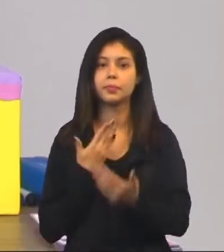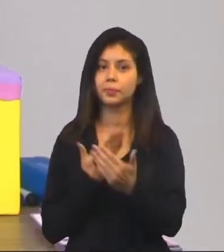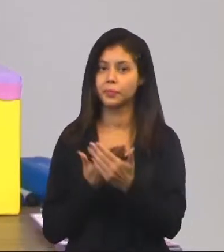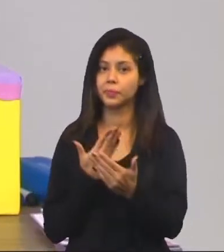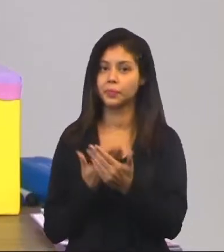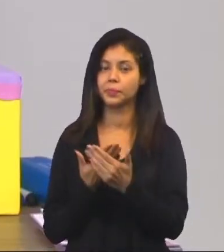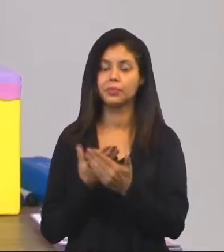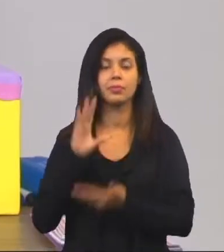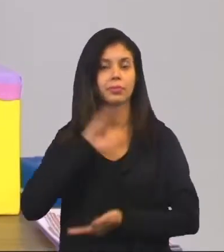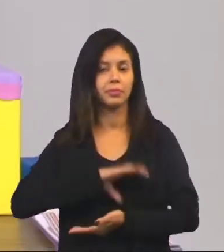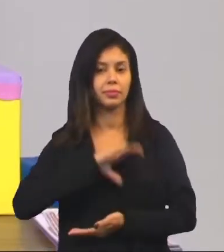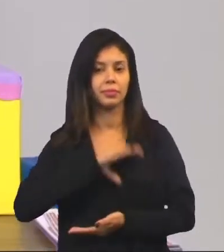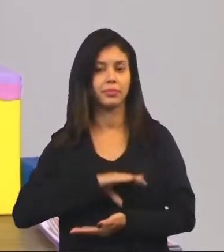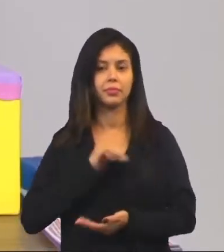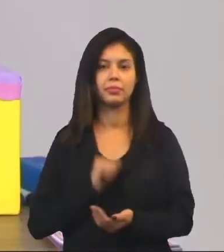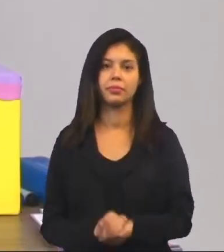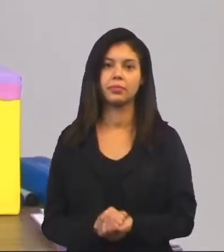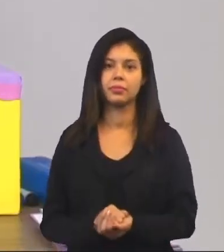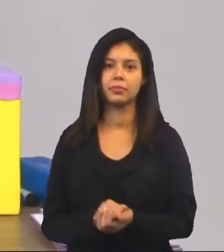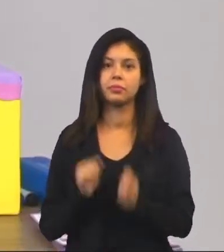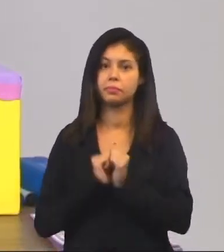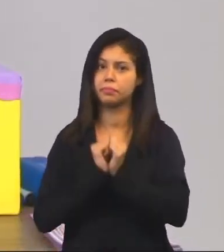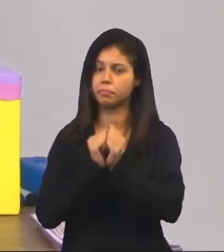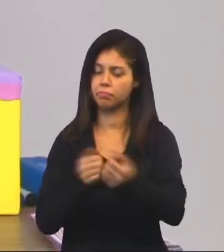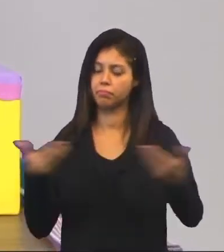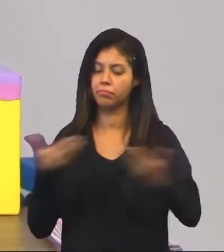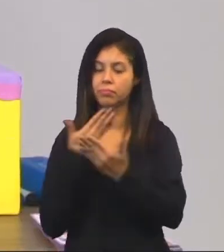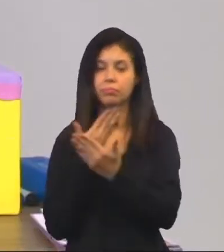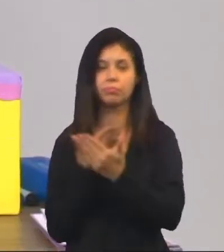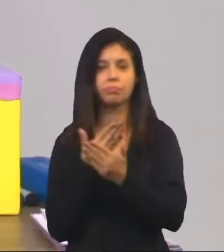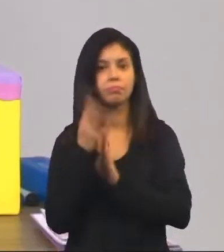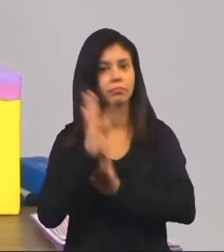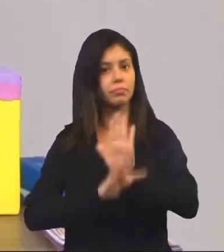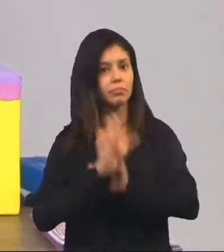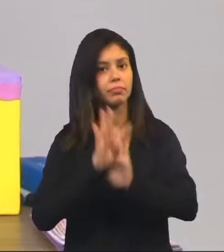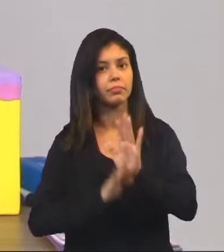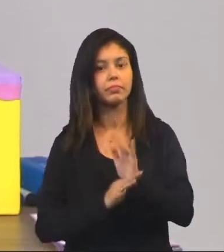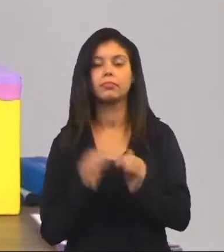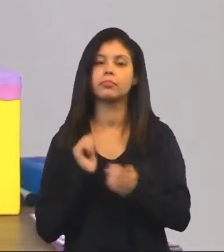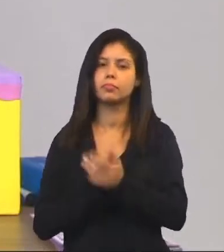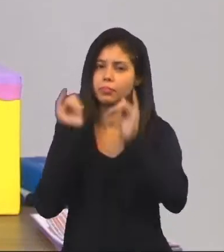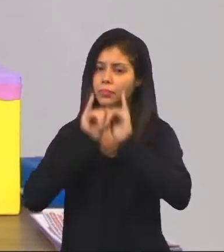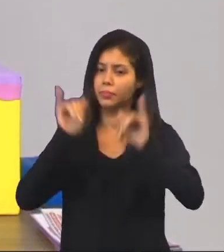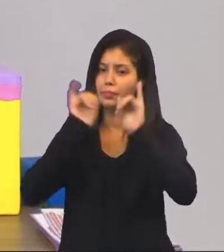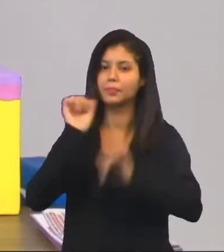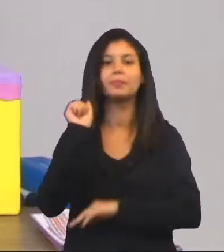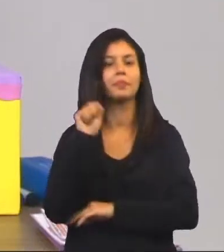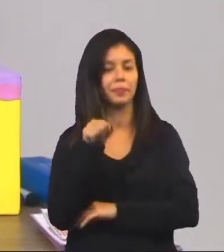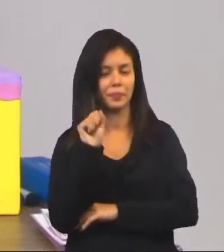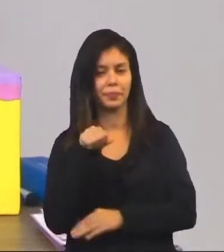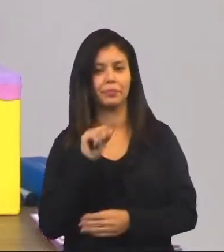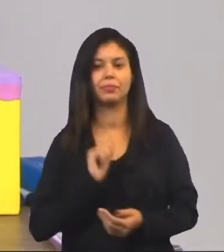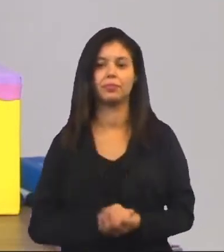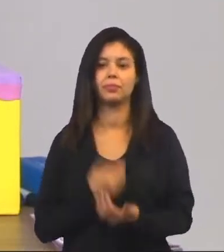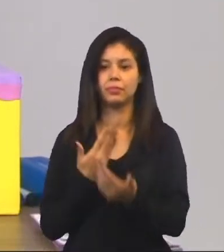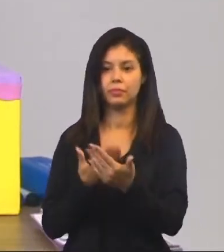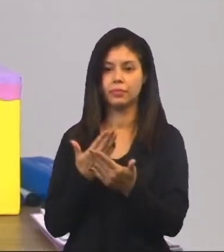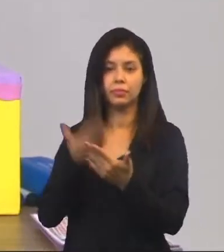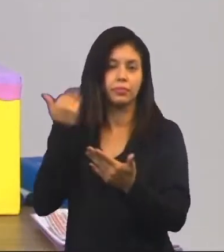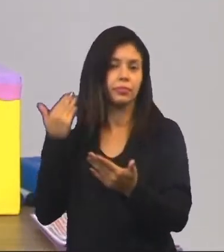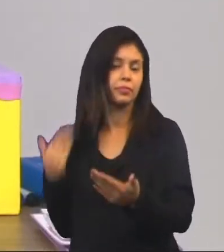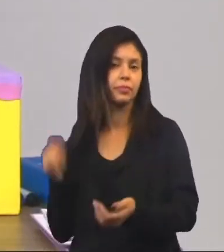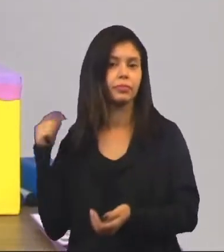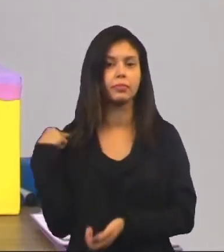aula de língua portuguesa. Estamos estudando sobre textos publicitários, isso mesmo. Na aula anterior,